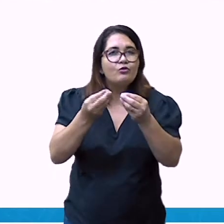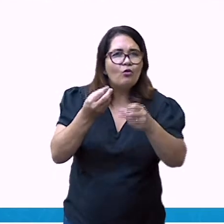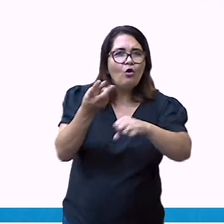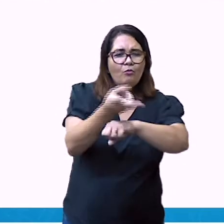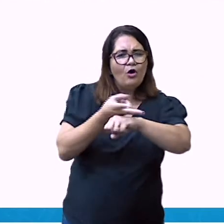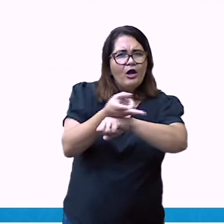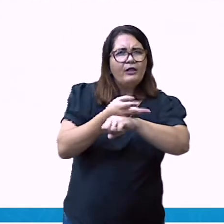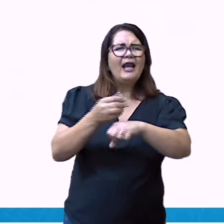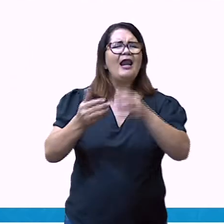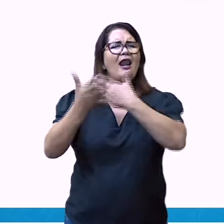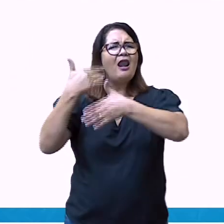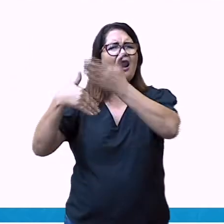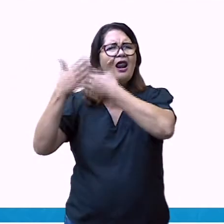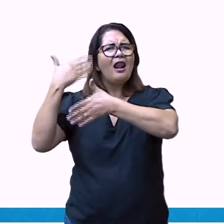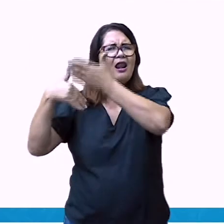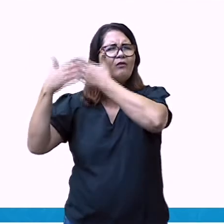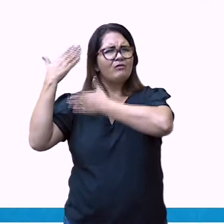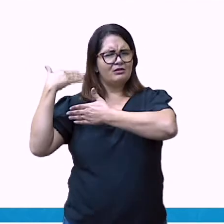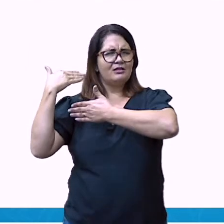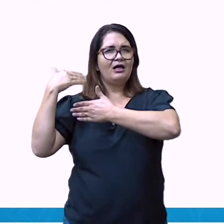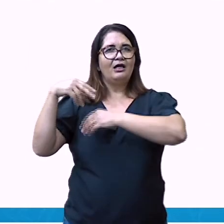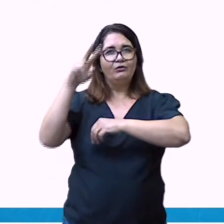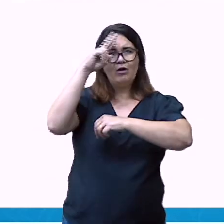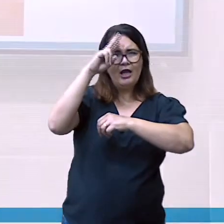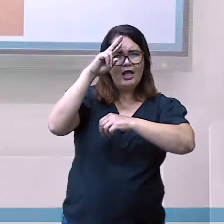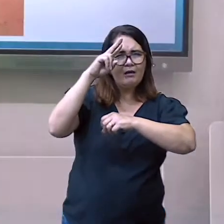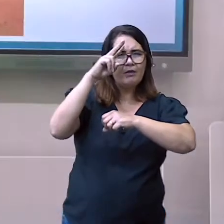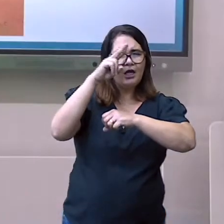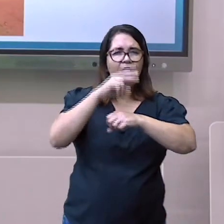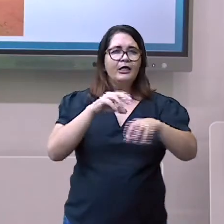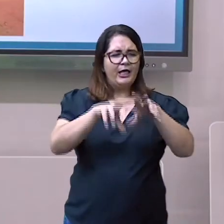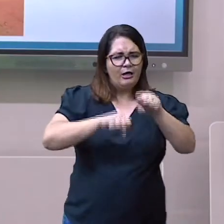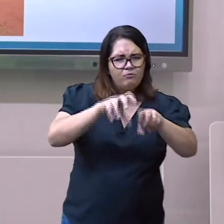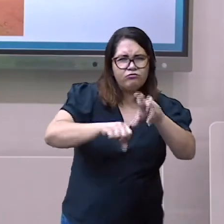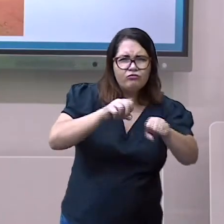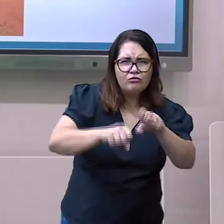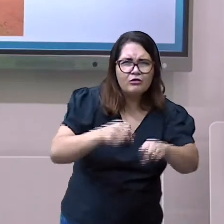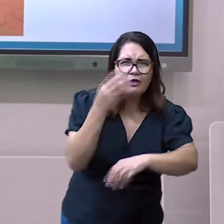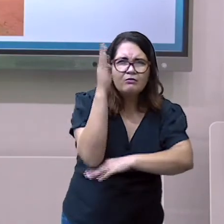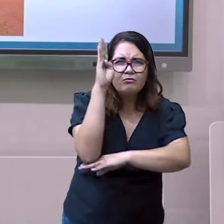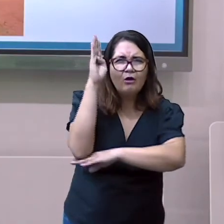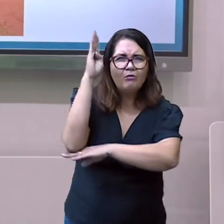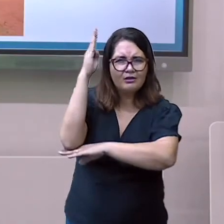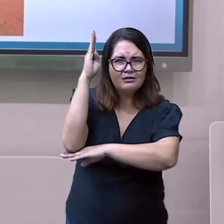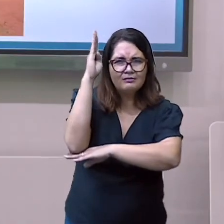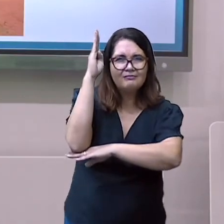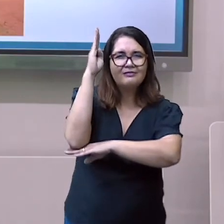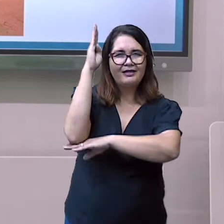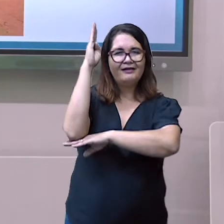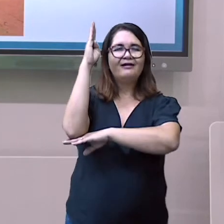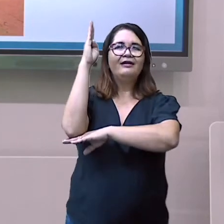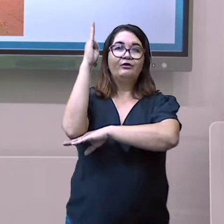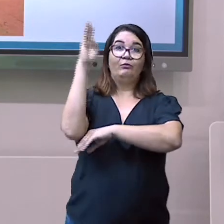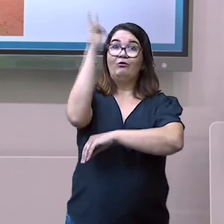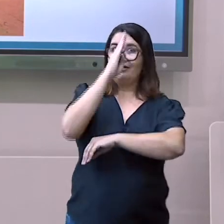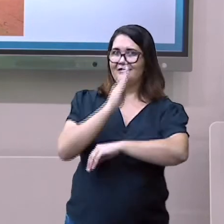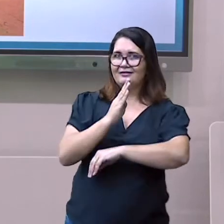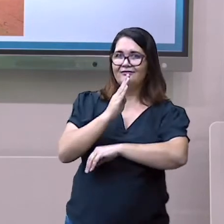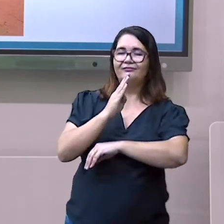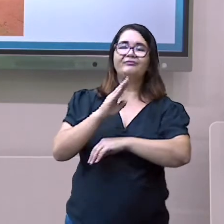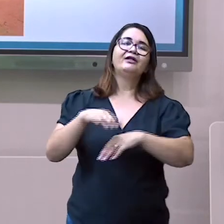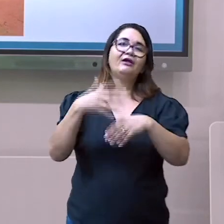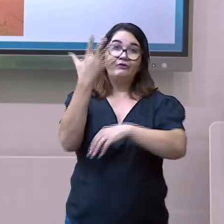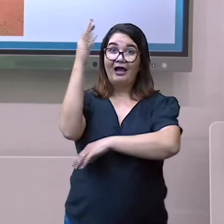-brasil e o cultivo de cana-de-açúcar, tornando-se um dos mais importantes centros comerciais da colônia.